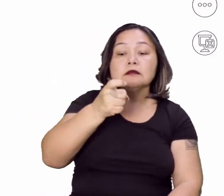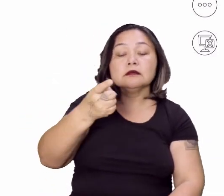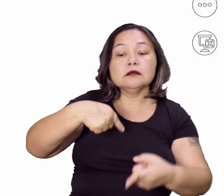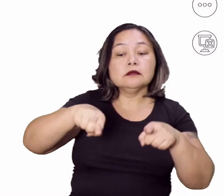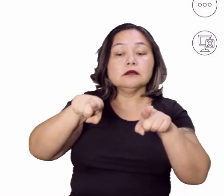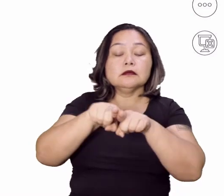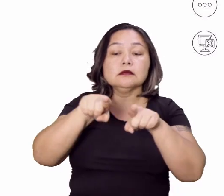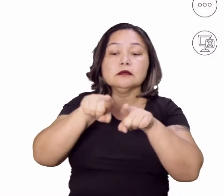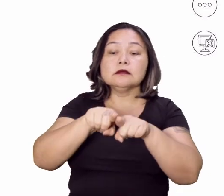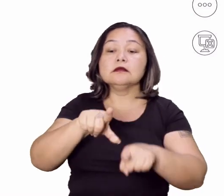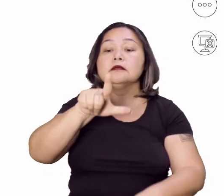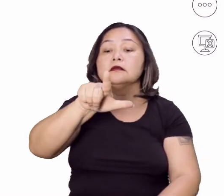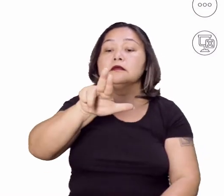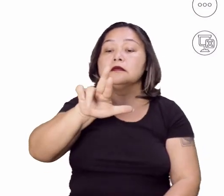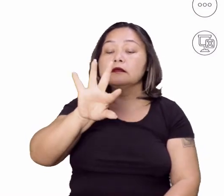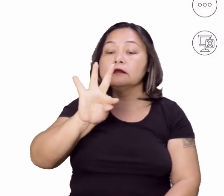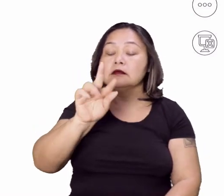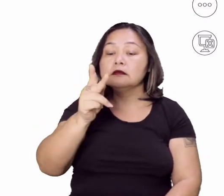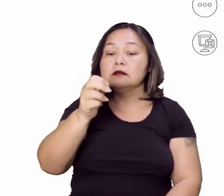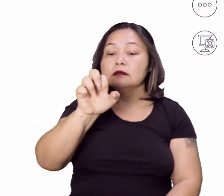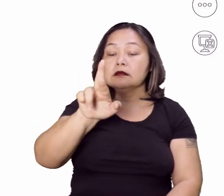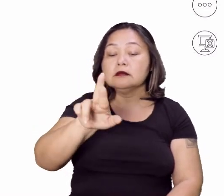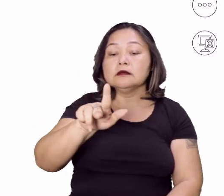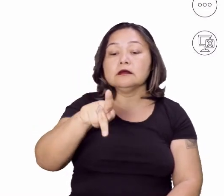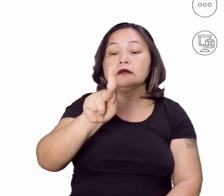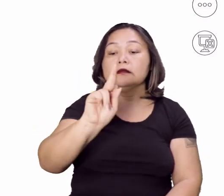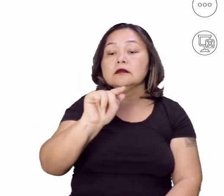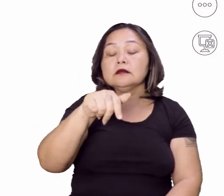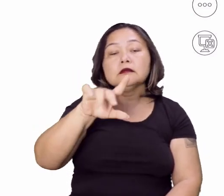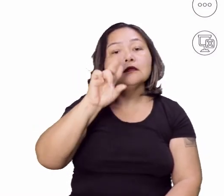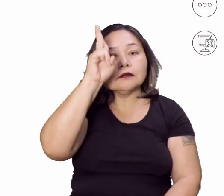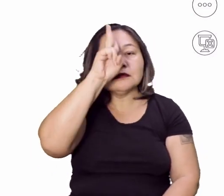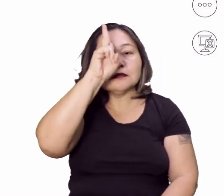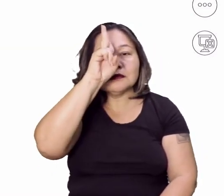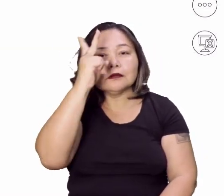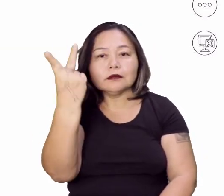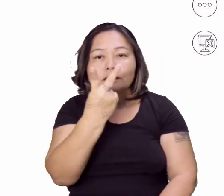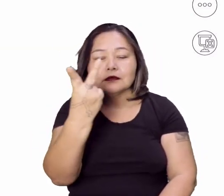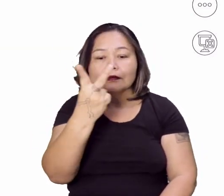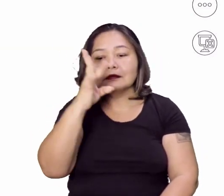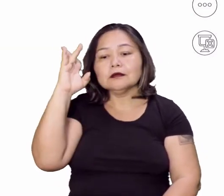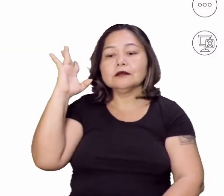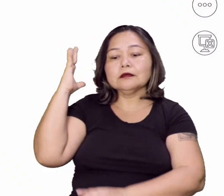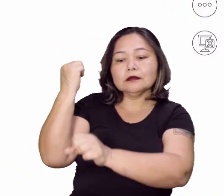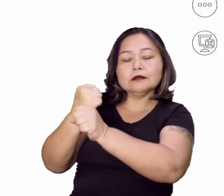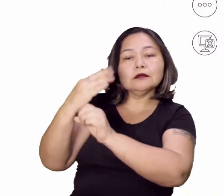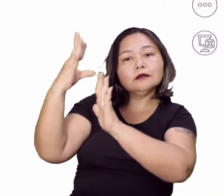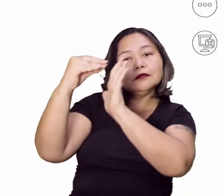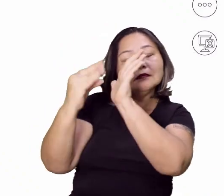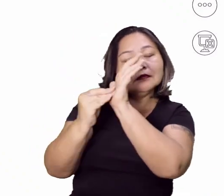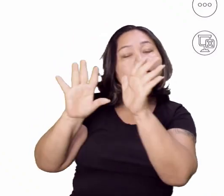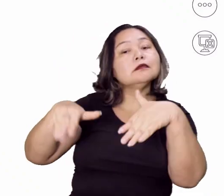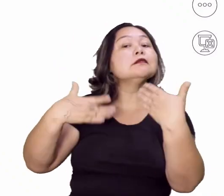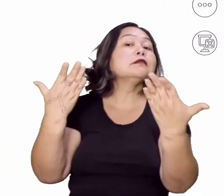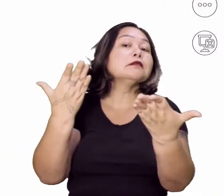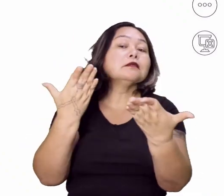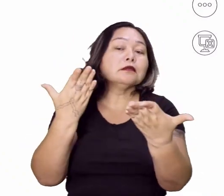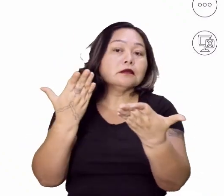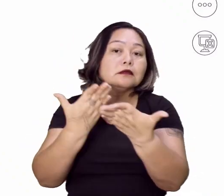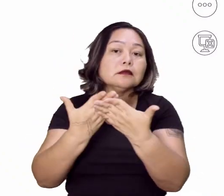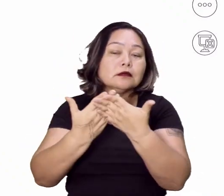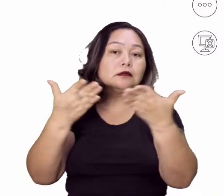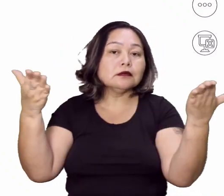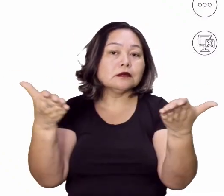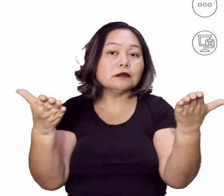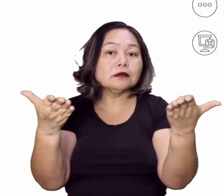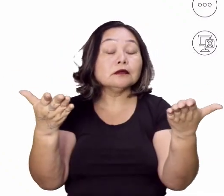Luther King, lembram? Pois é, gente, então tá aí a nossa revisão de conteúdo da aula de hoje. E agora